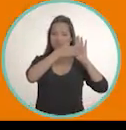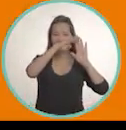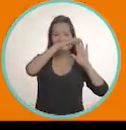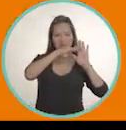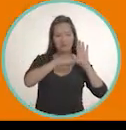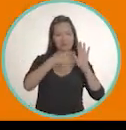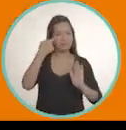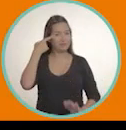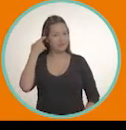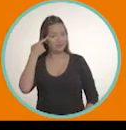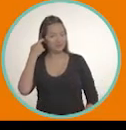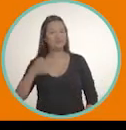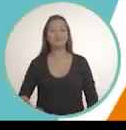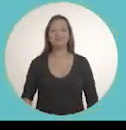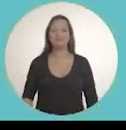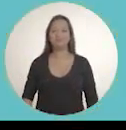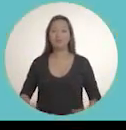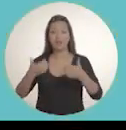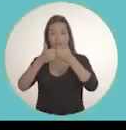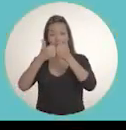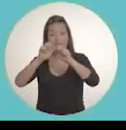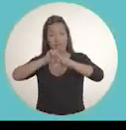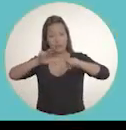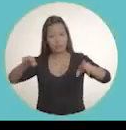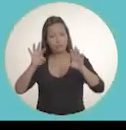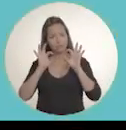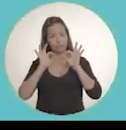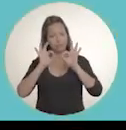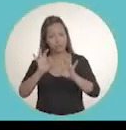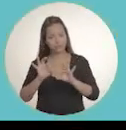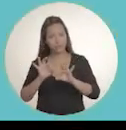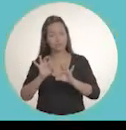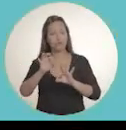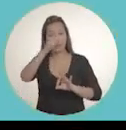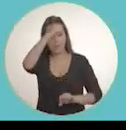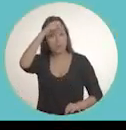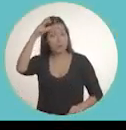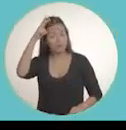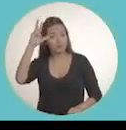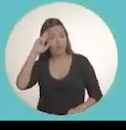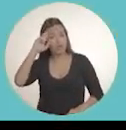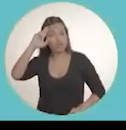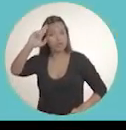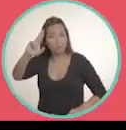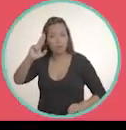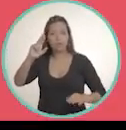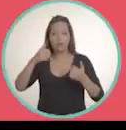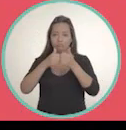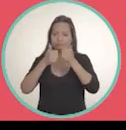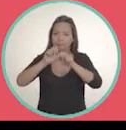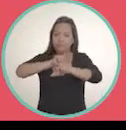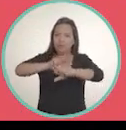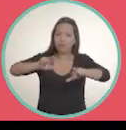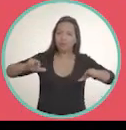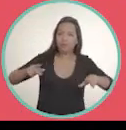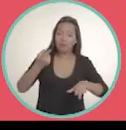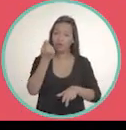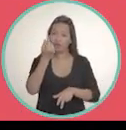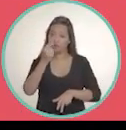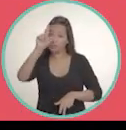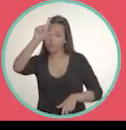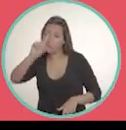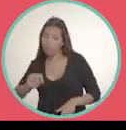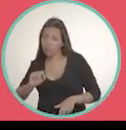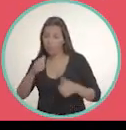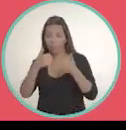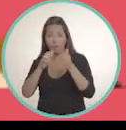Propostas do Freixo. Transporte decente. A Prefeitura vai retomar o controle do transporte na cidade e baixar a passagem